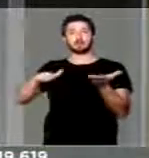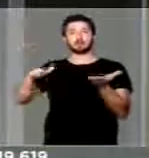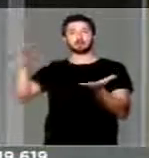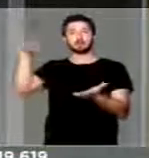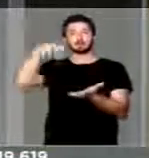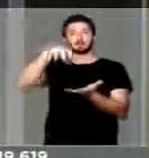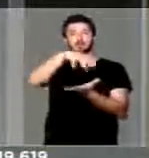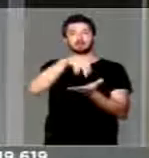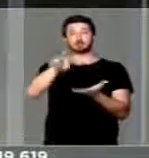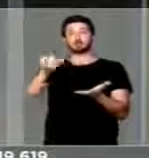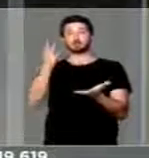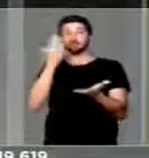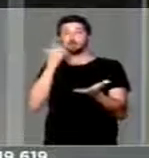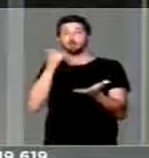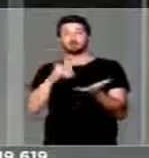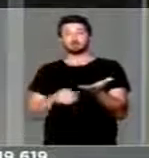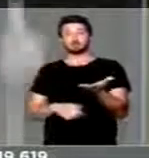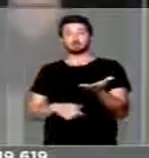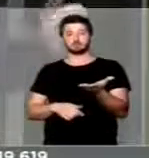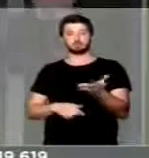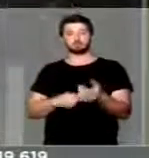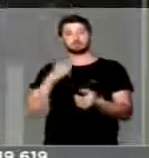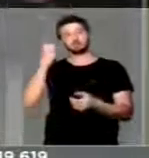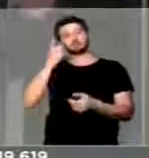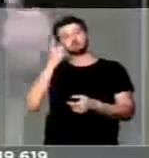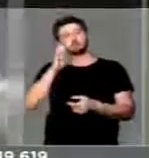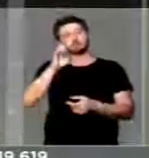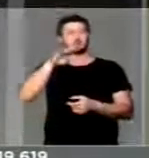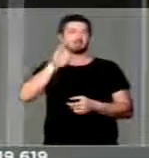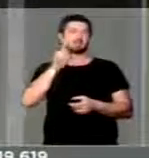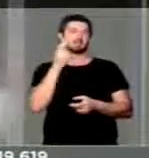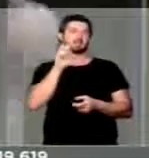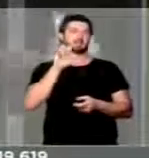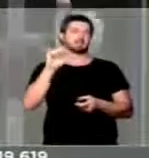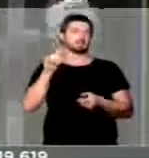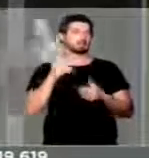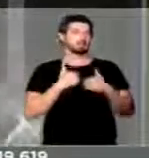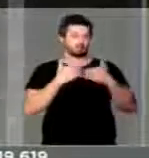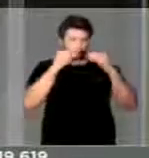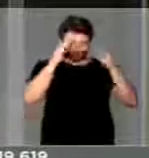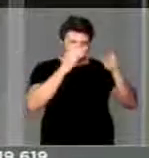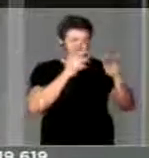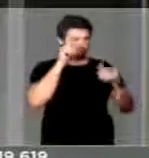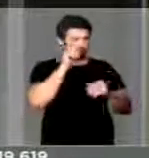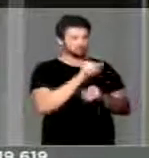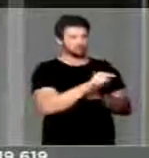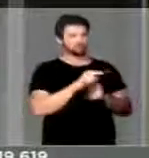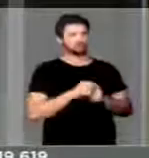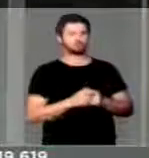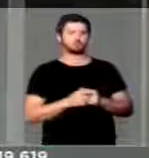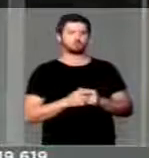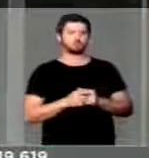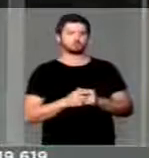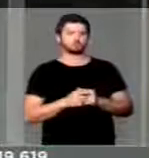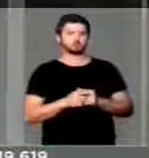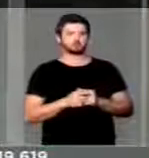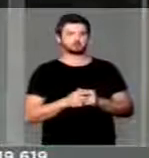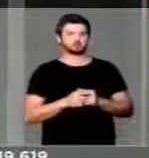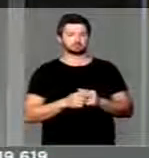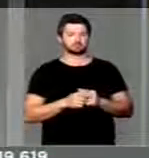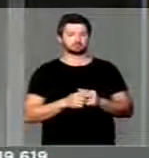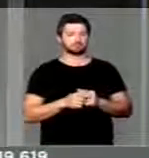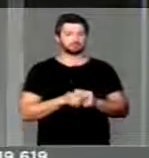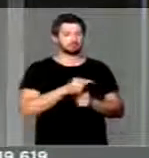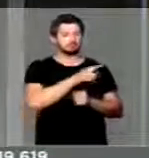ser comido Deputado Embaçaí Com todo respeito a vossa excelência Vocês